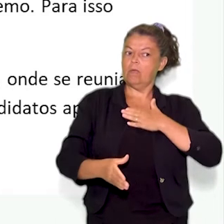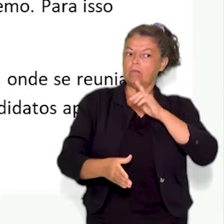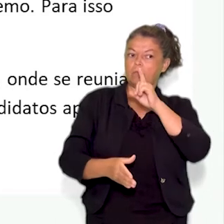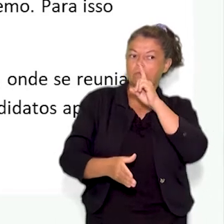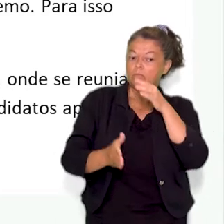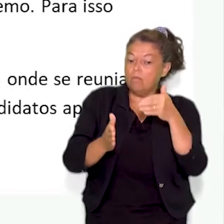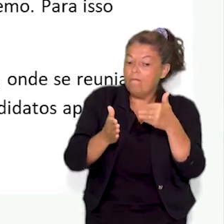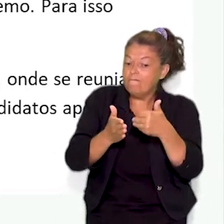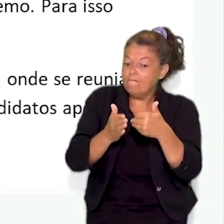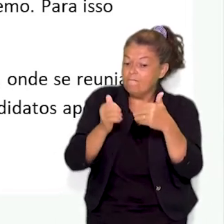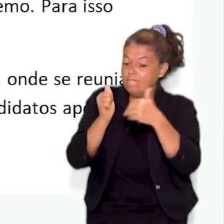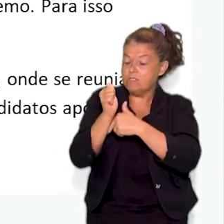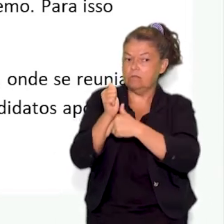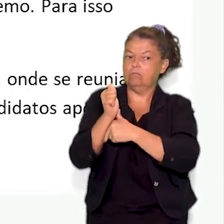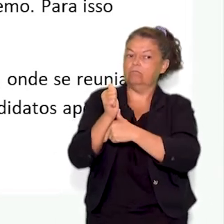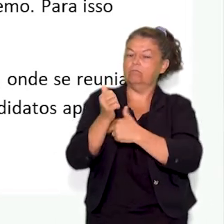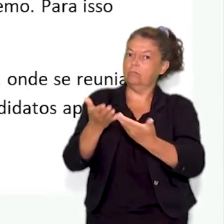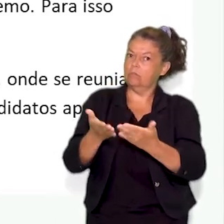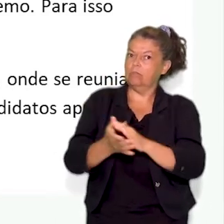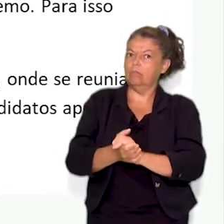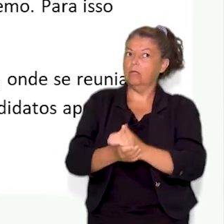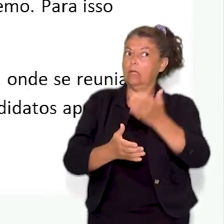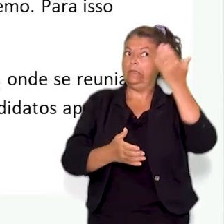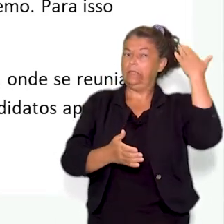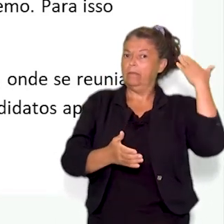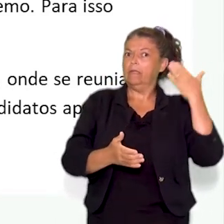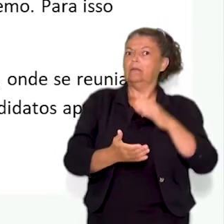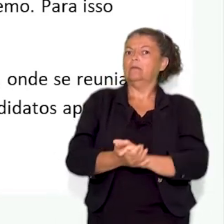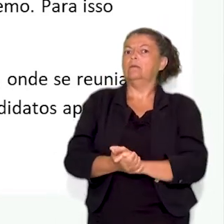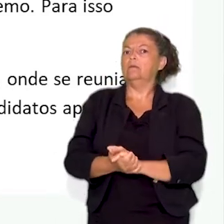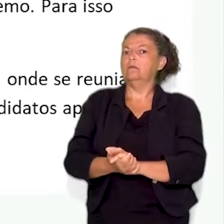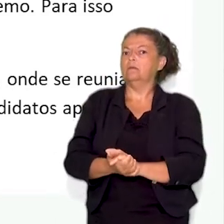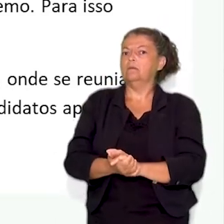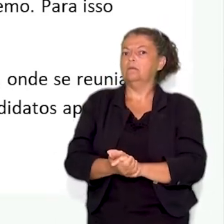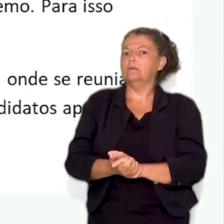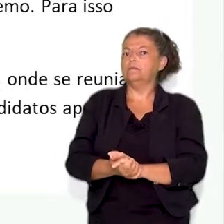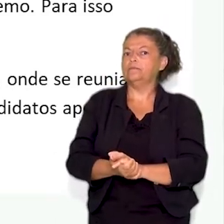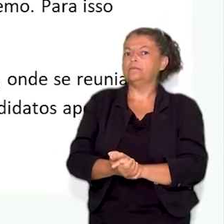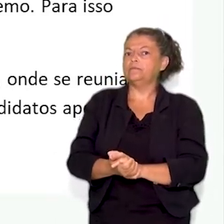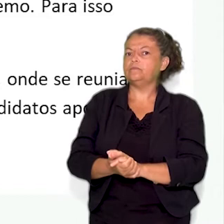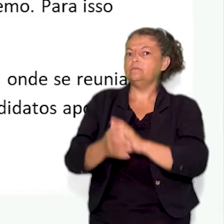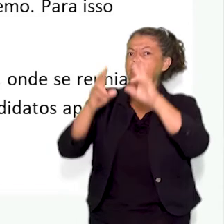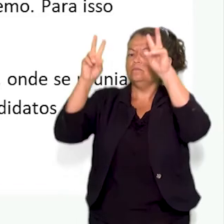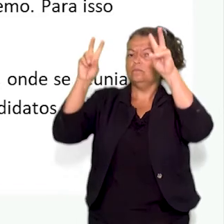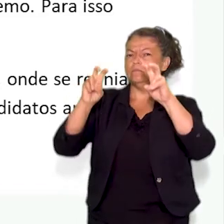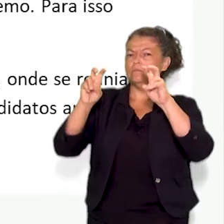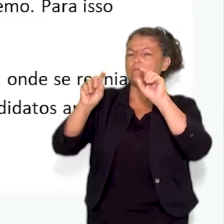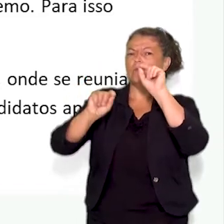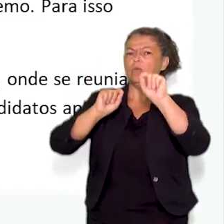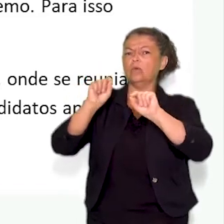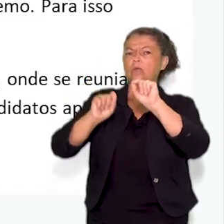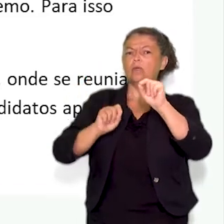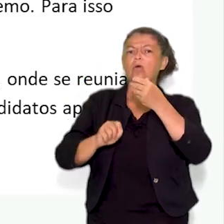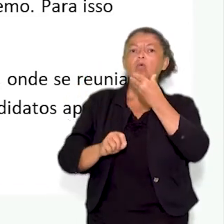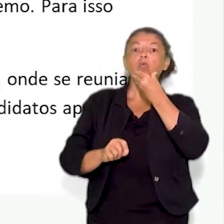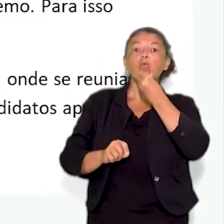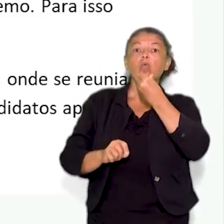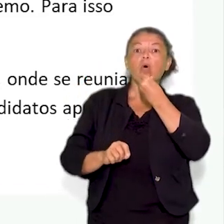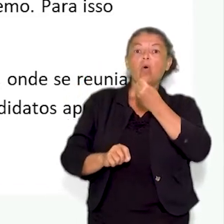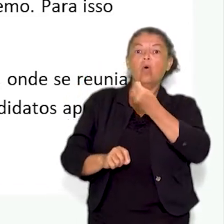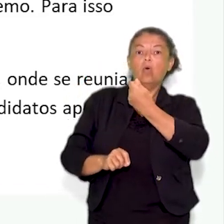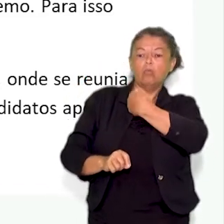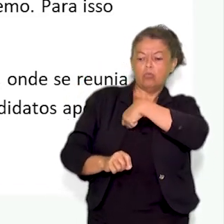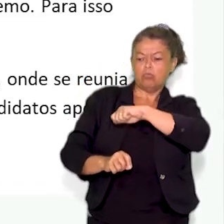O voto de cabresto e o coronelismo, percebemos que isto porque o coronel era o fazendeiro